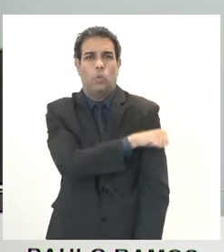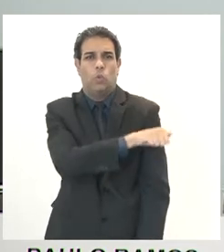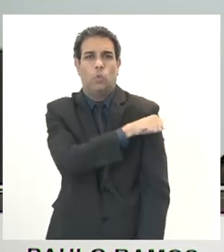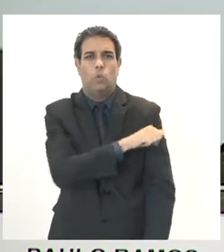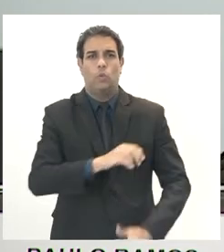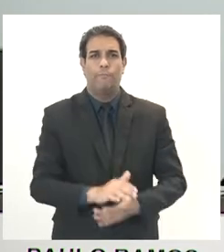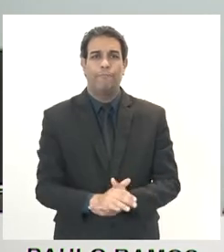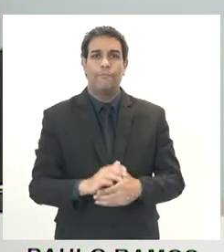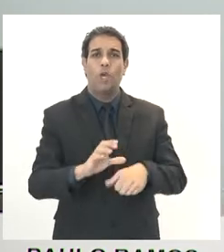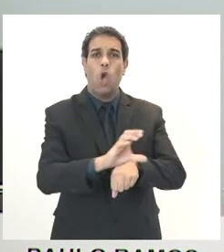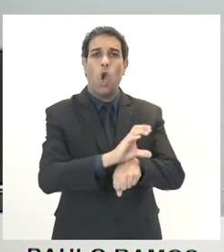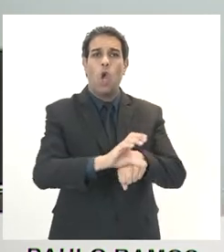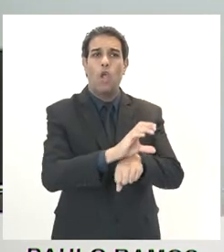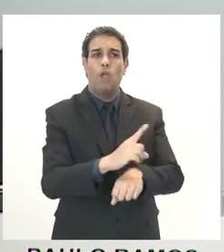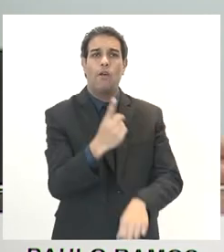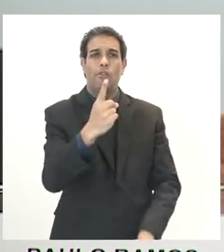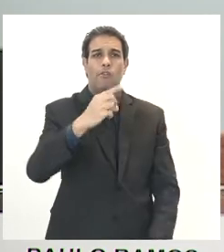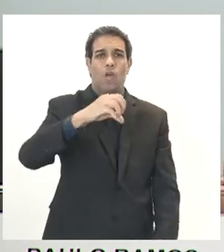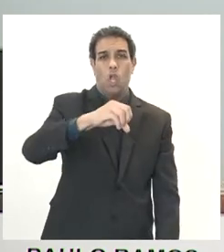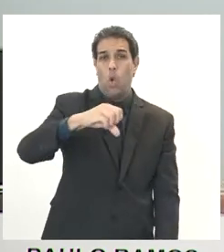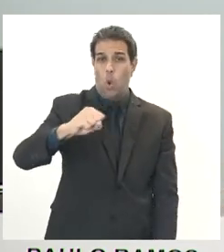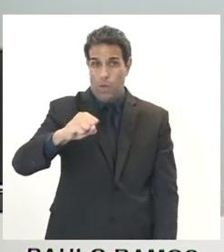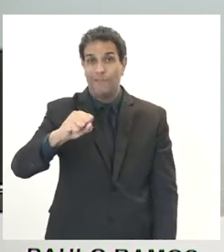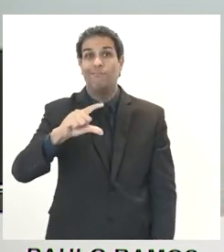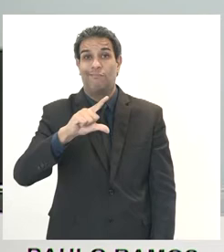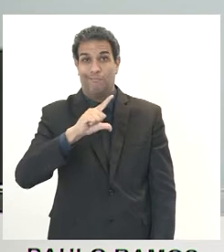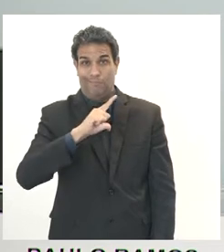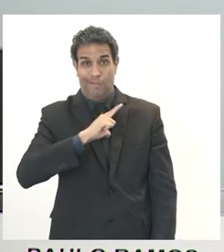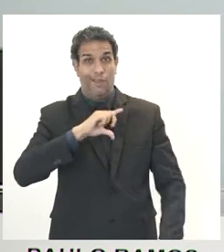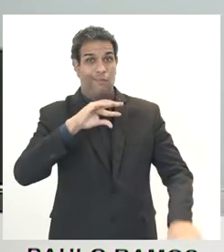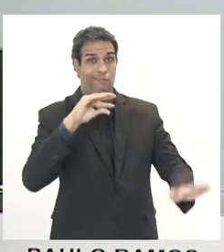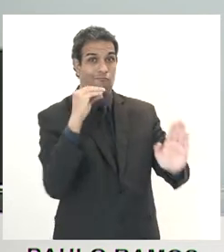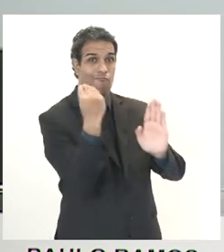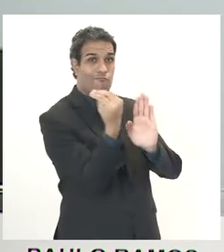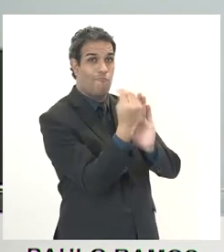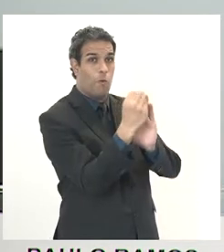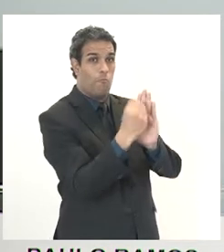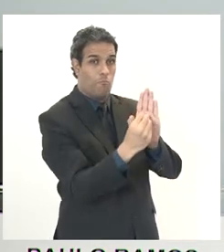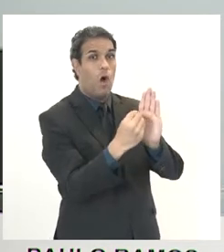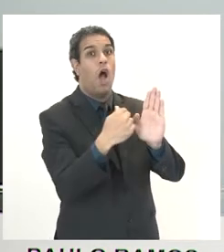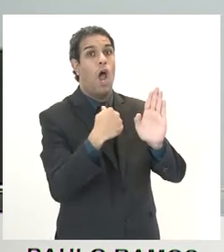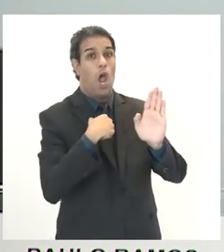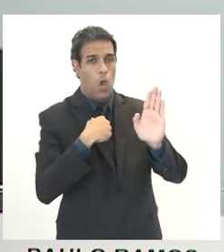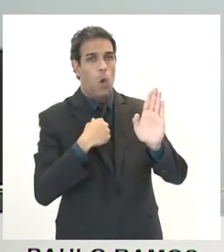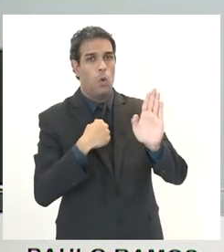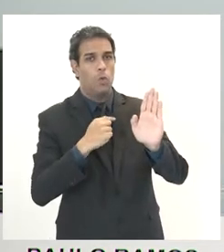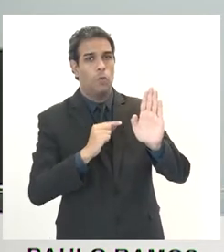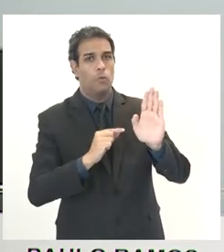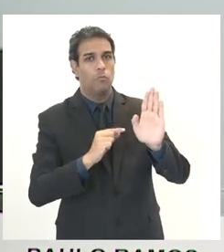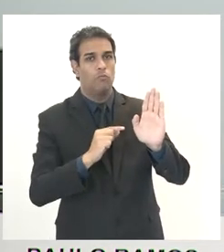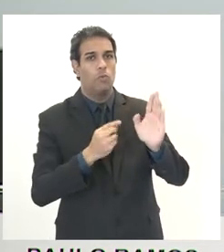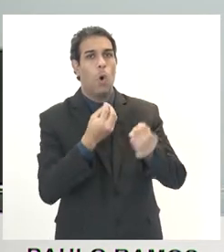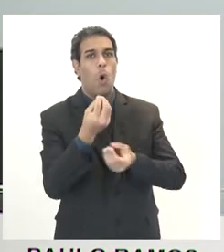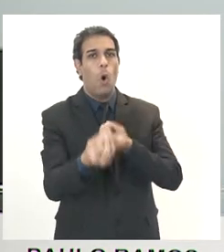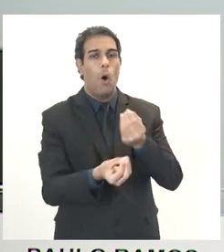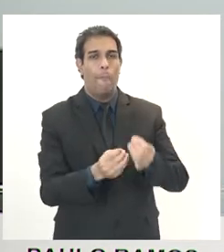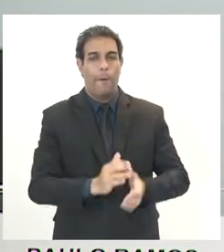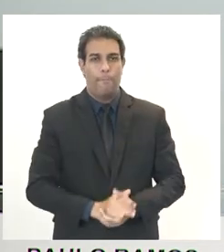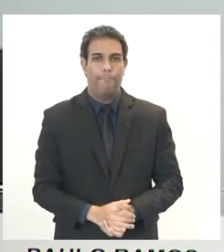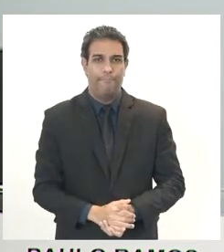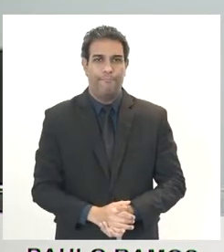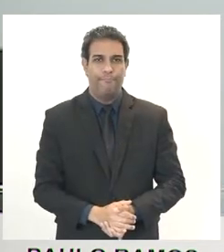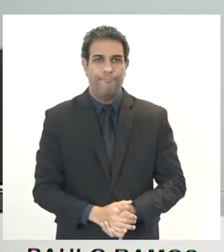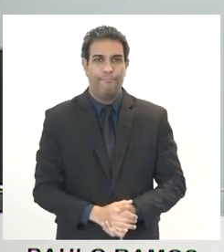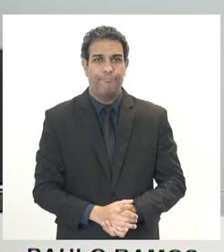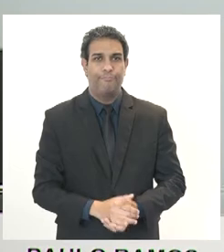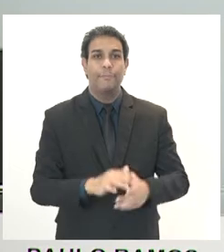de 88 consta, e eu participei da elaboração, da Constituição de 88. O